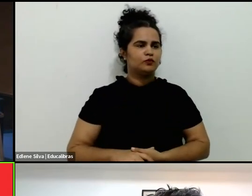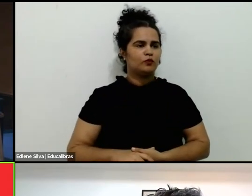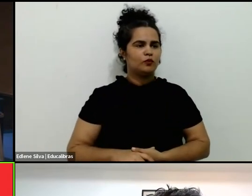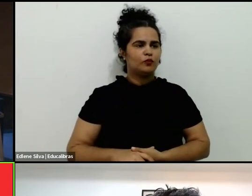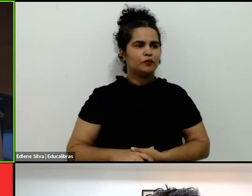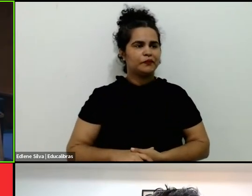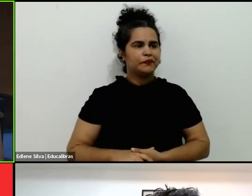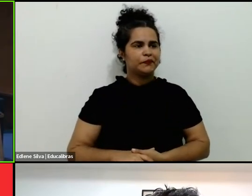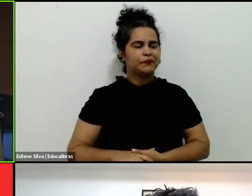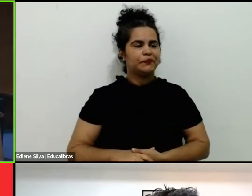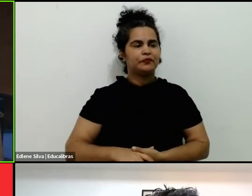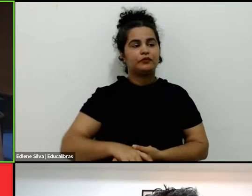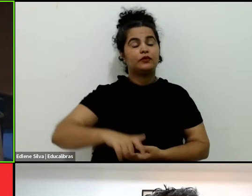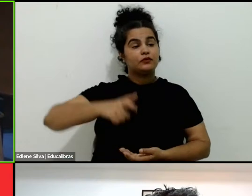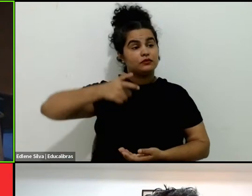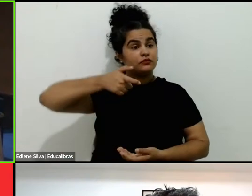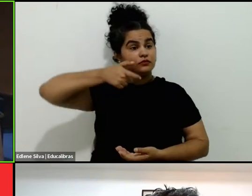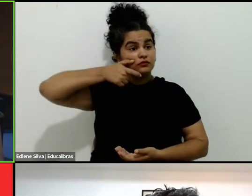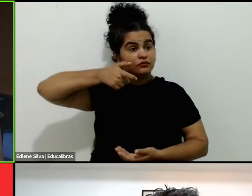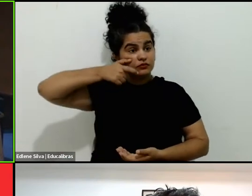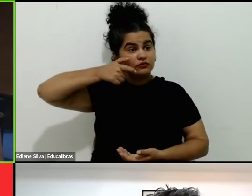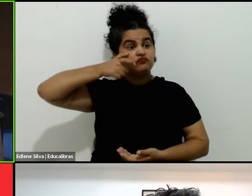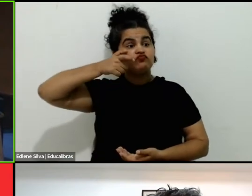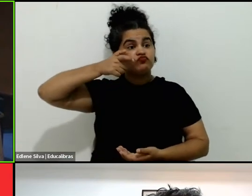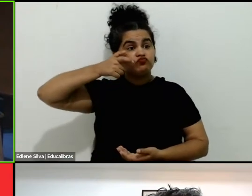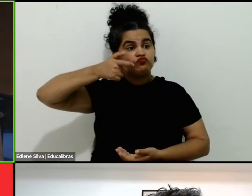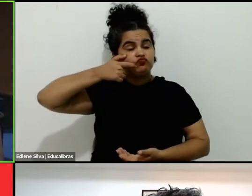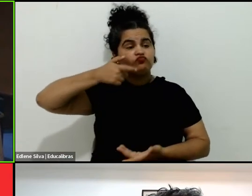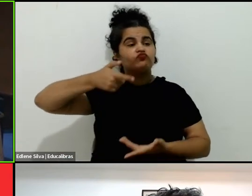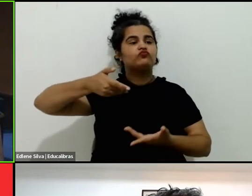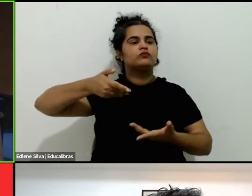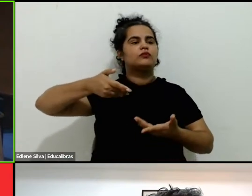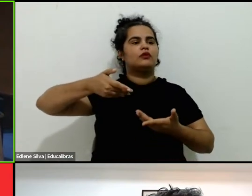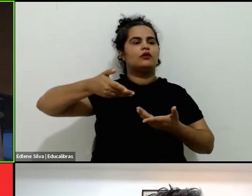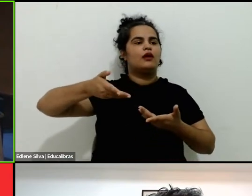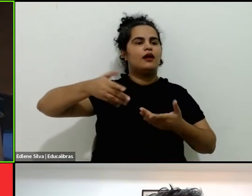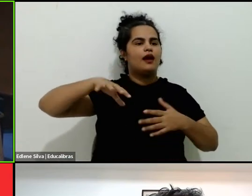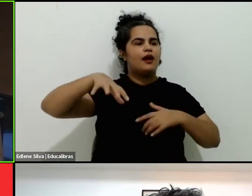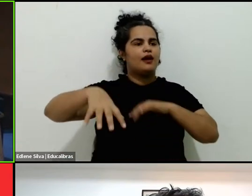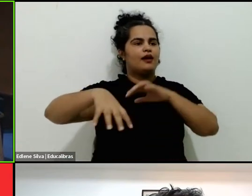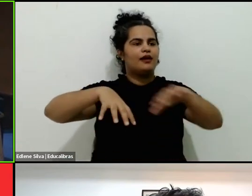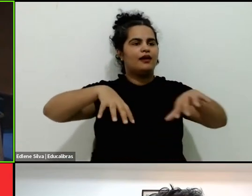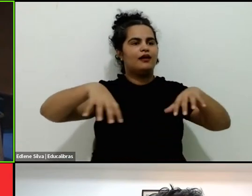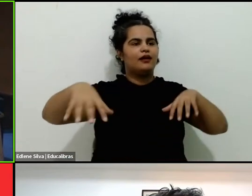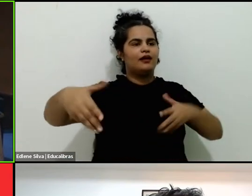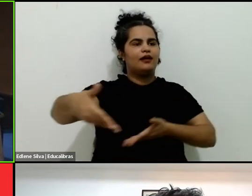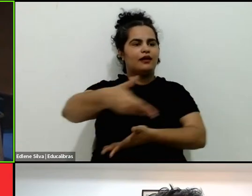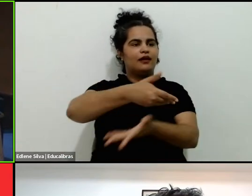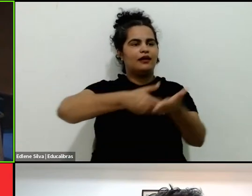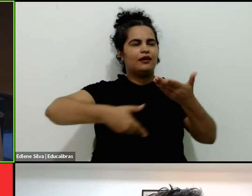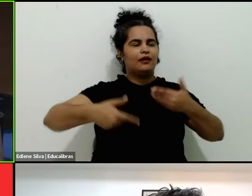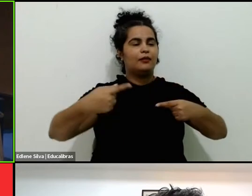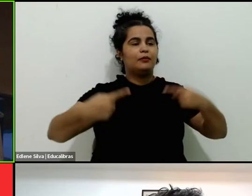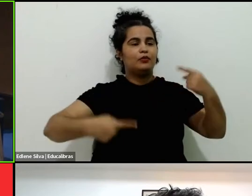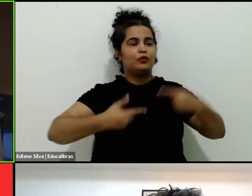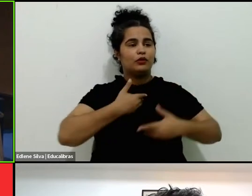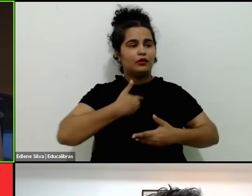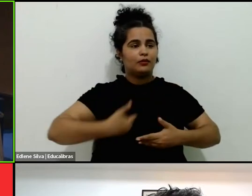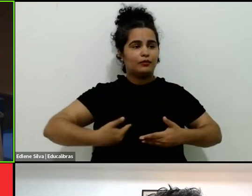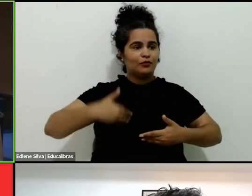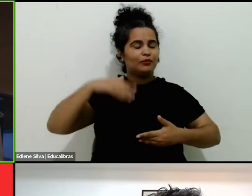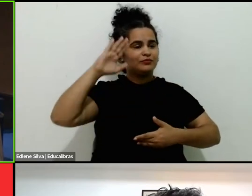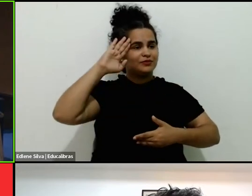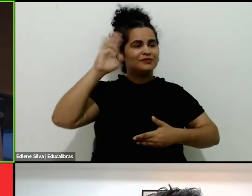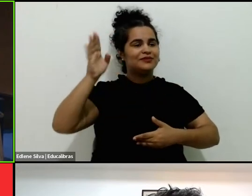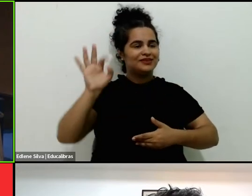Muito interessante essa ideia de transversalidade quando lidamos com as políticas públicas, especialmente, onde